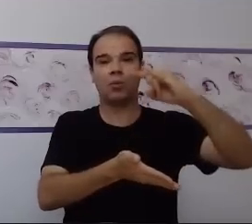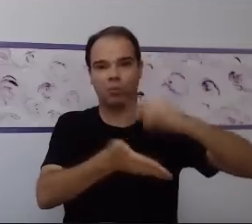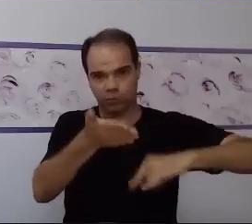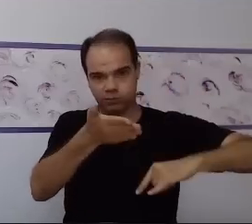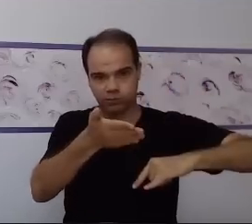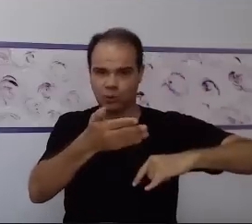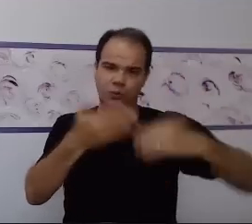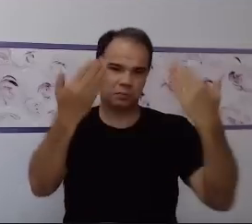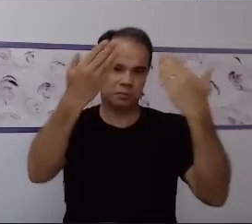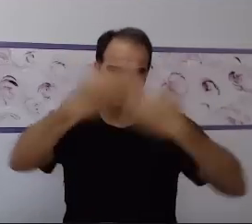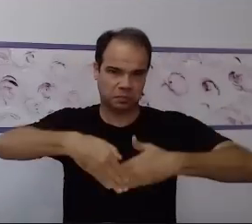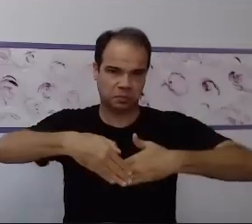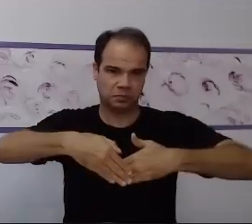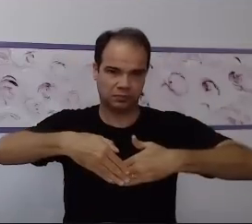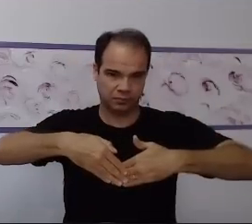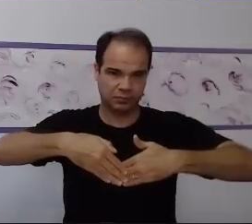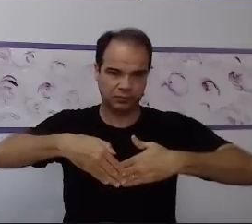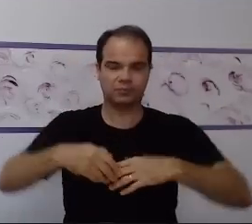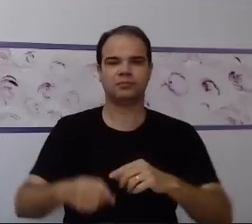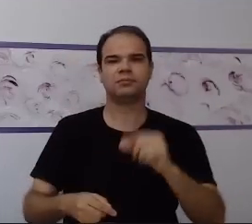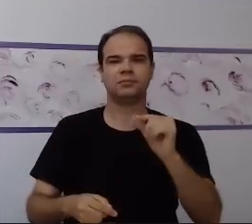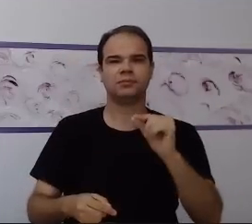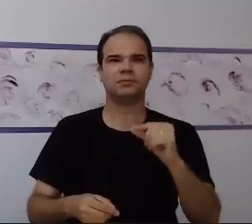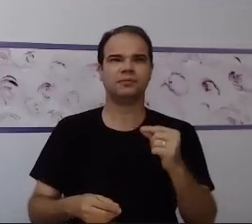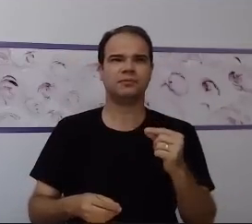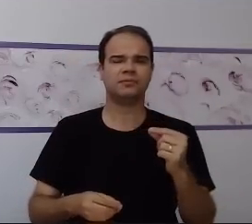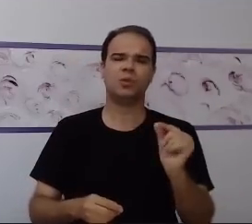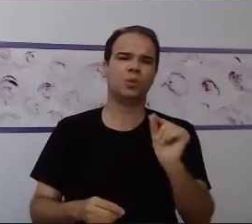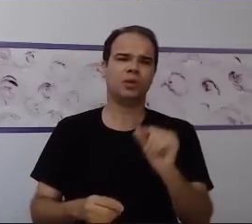Bom, quando a gente fala de avaliação,